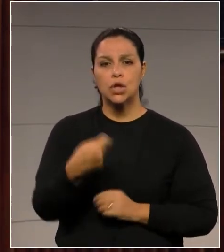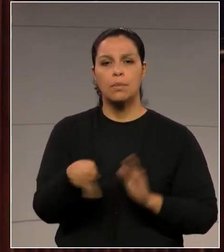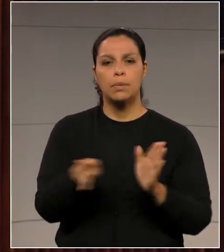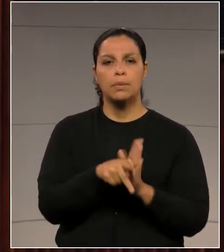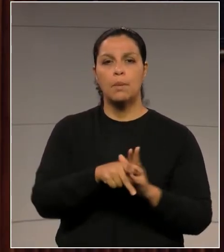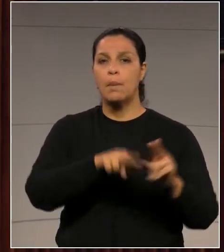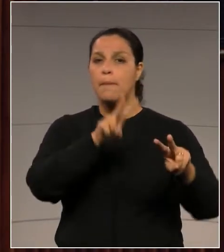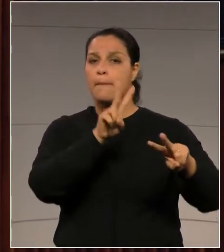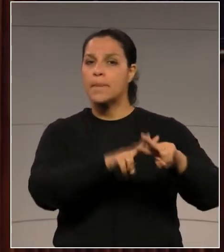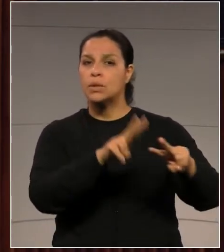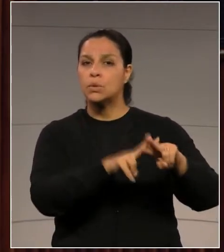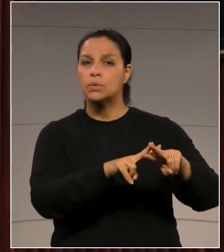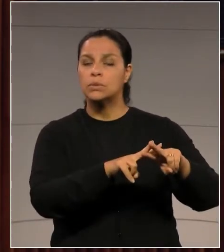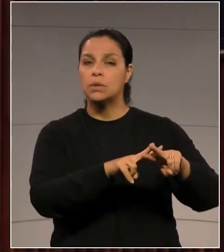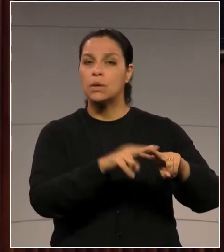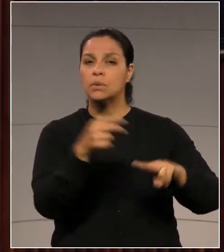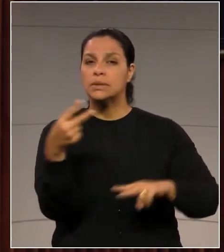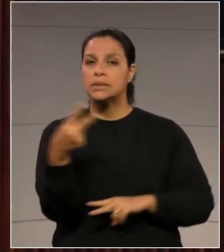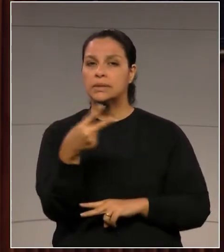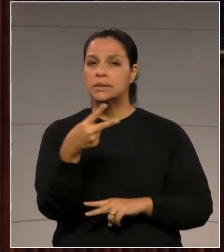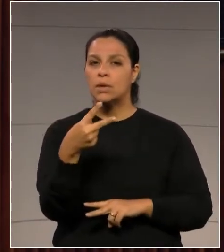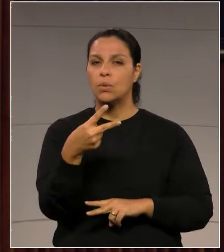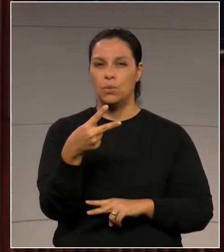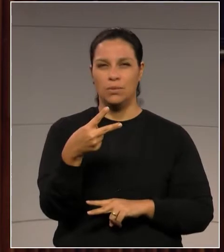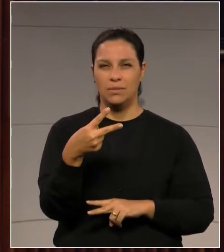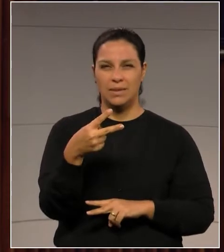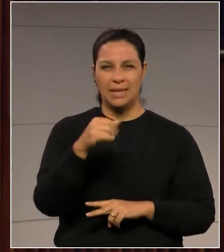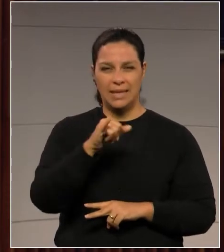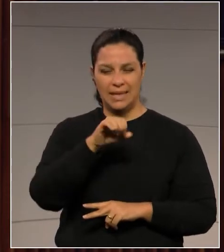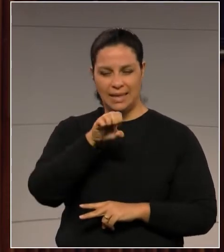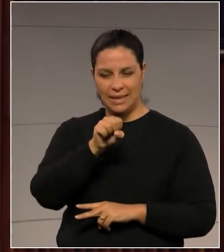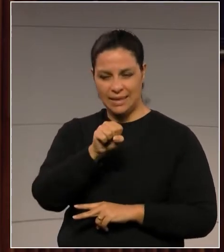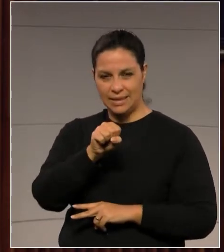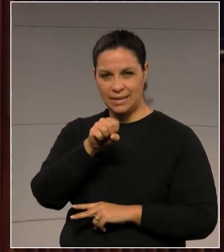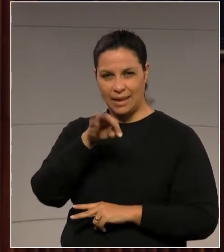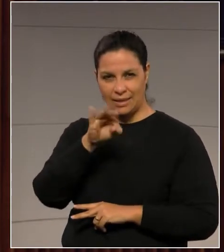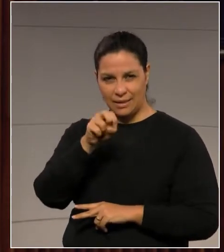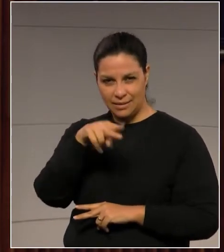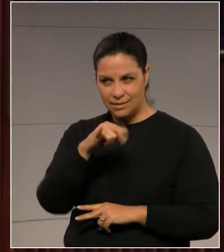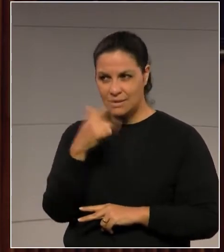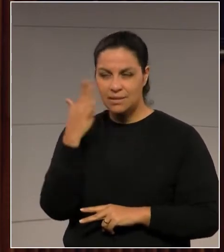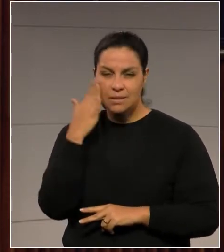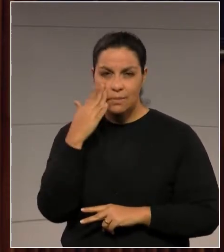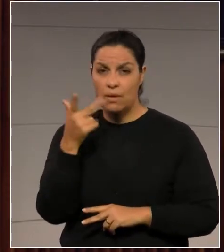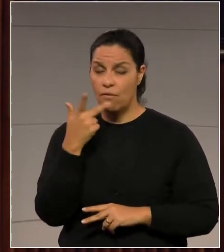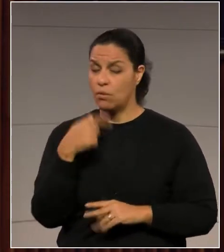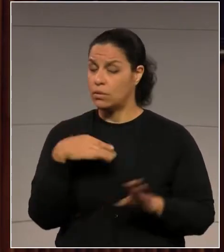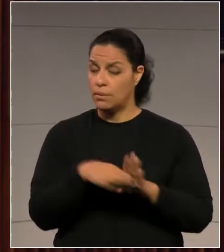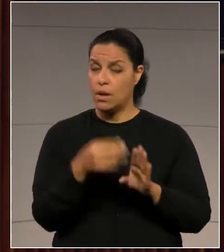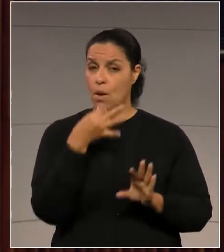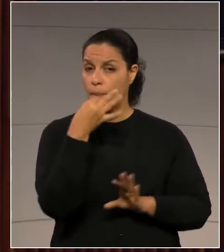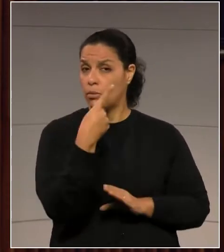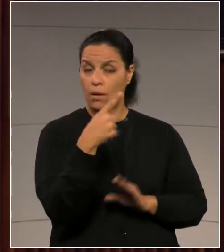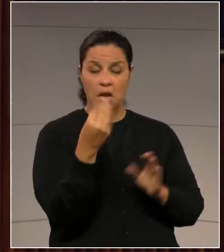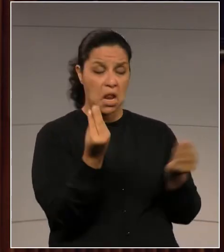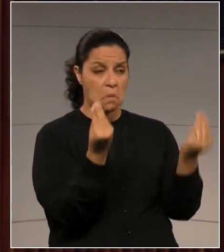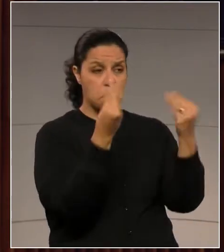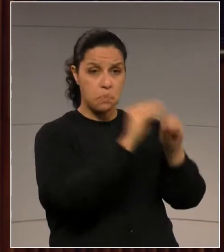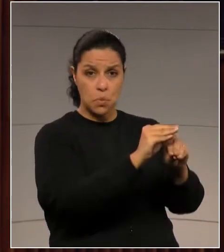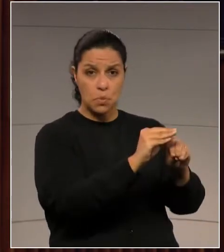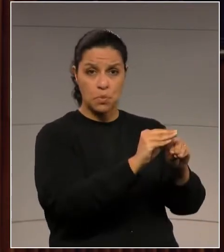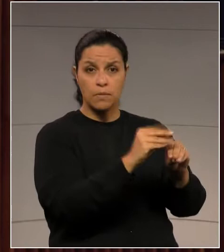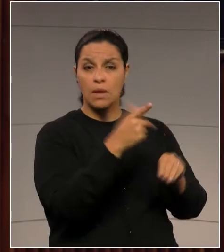a prisão em segunda instância, no auge daquele debate, posicionamento inclusive, se não me engano, que